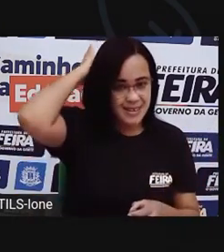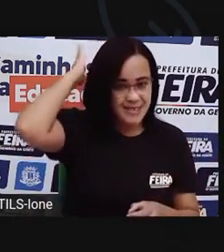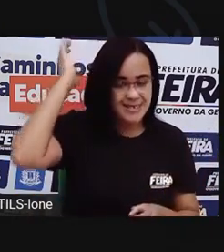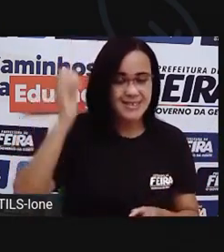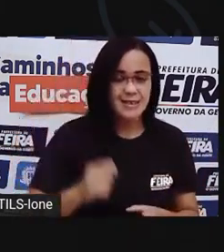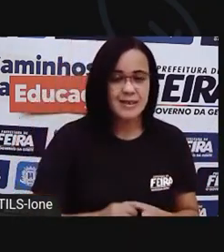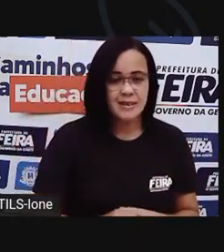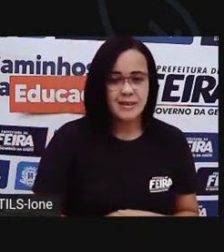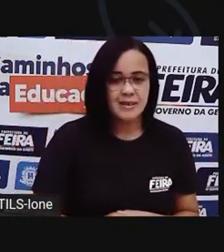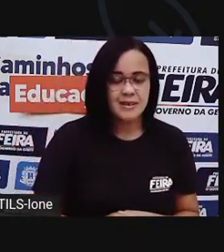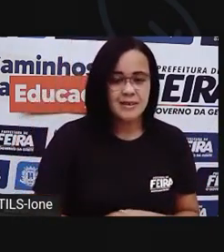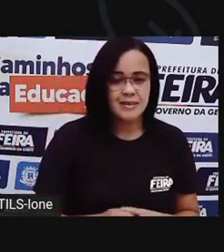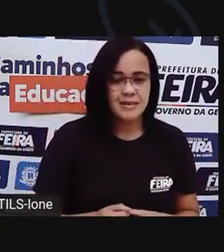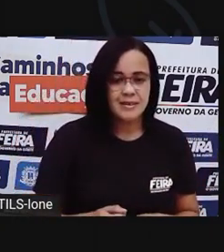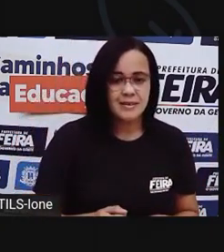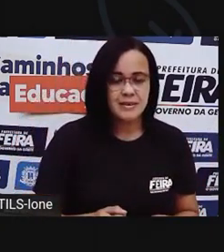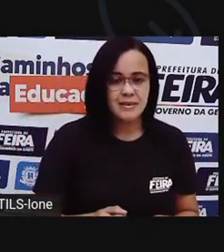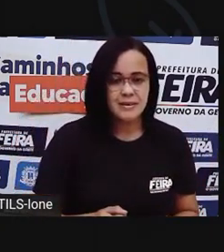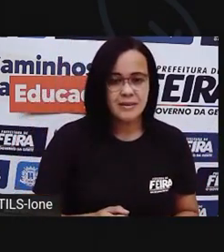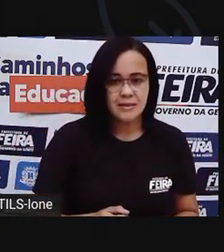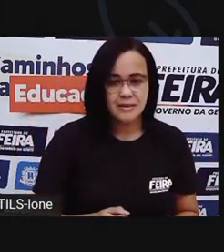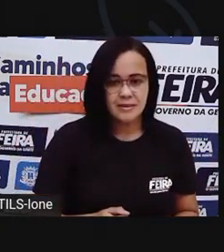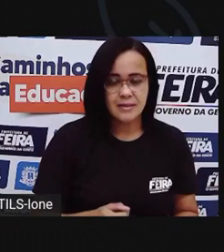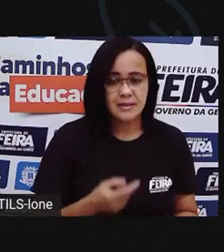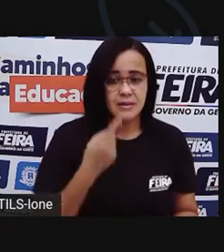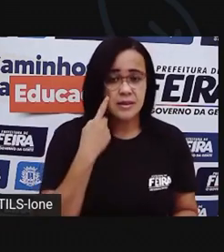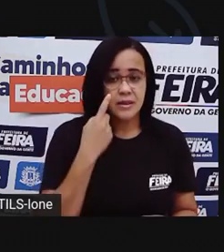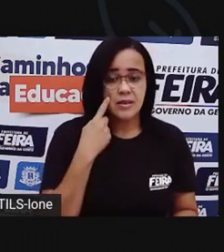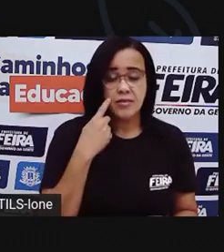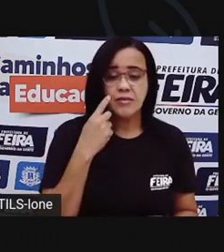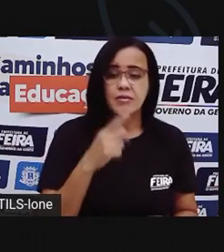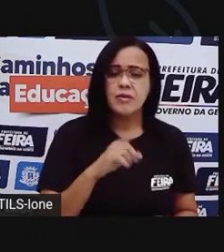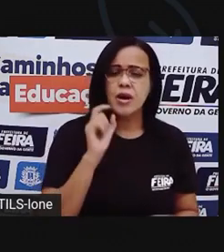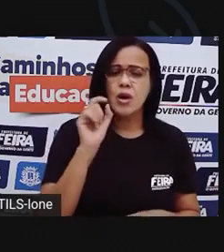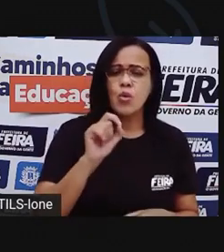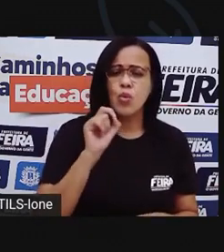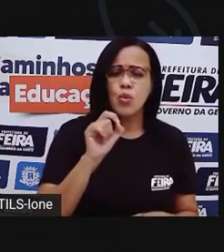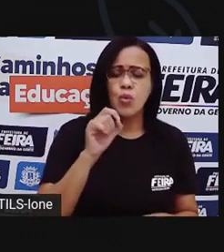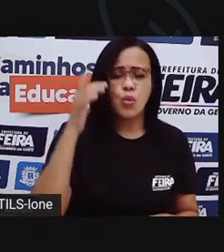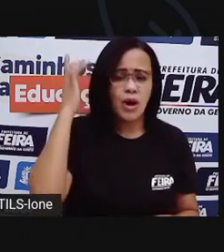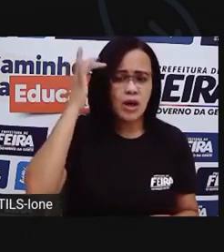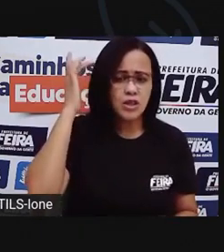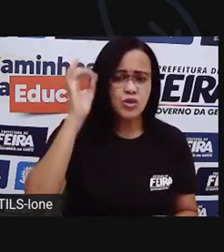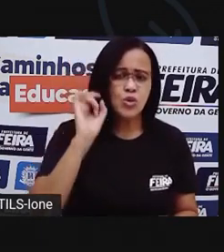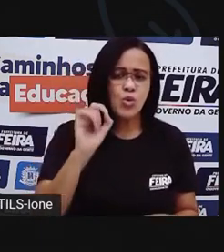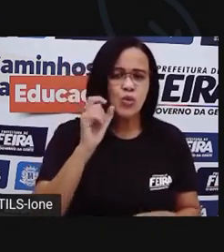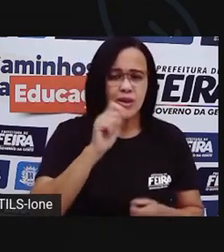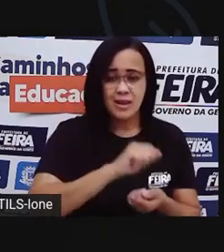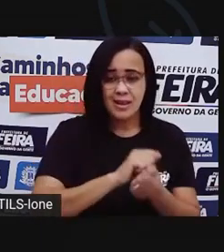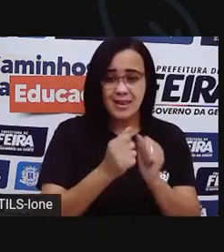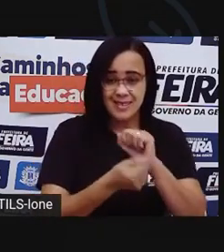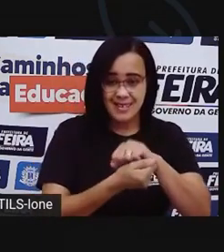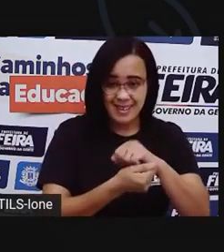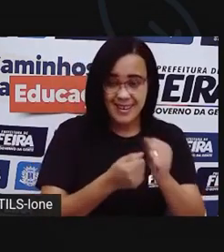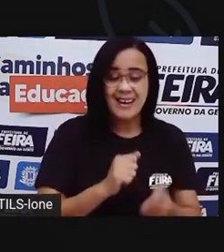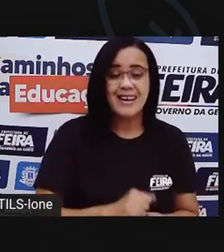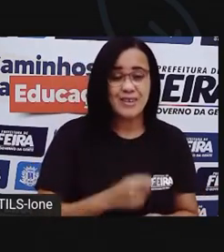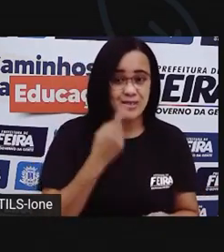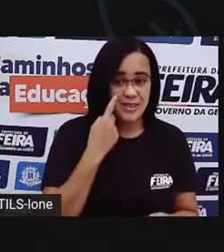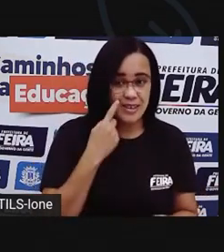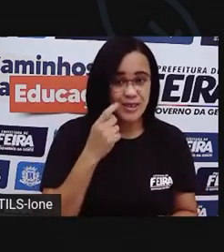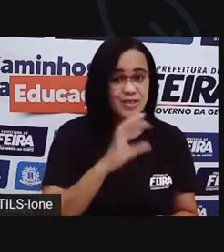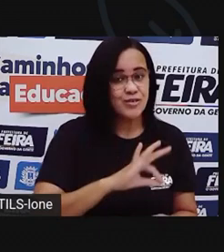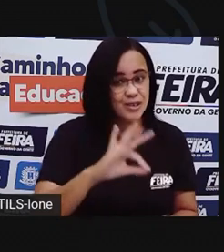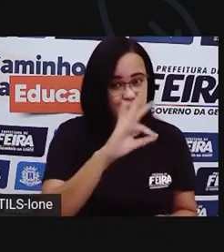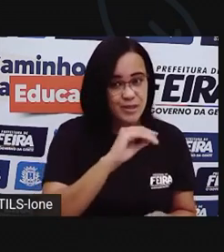Façam aí, postem, comentem o que é que vocês acharam dessa arte, tá bom? Quero ver a arte de todo mundo aí, bem bacana, bem bonita. Tá